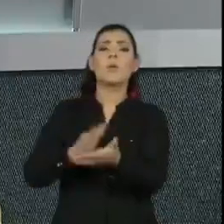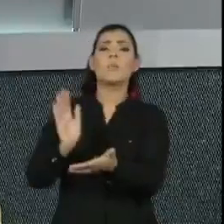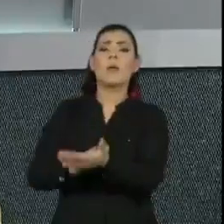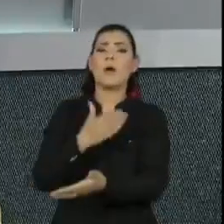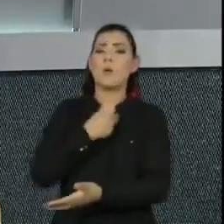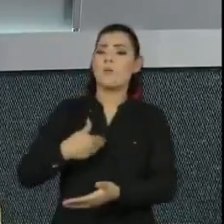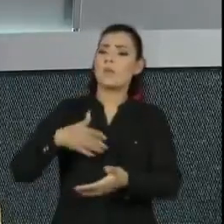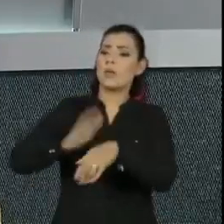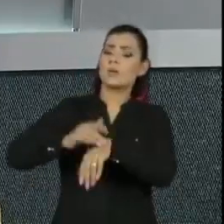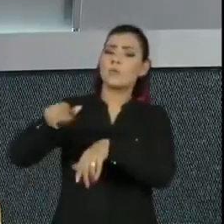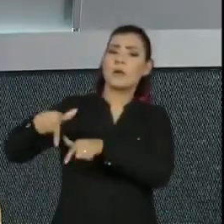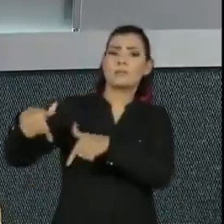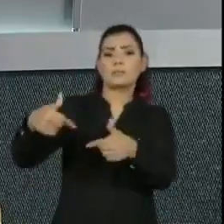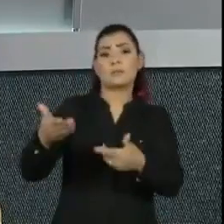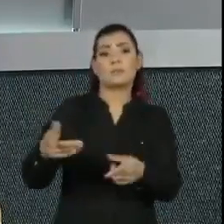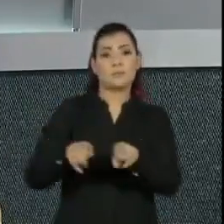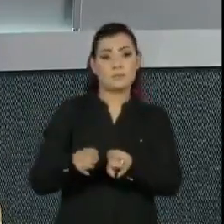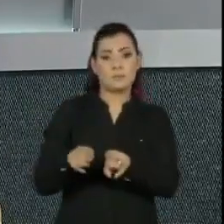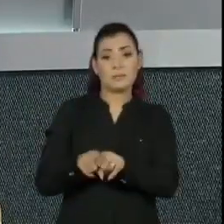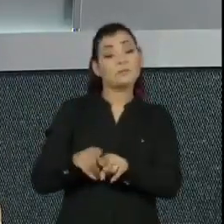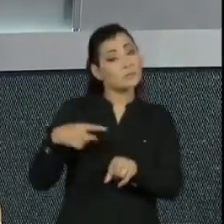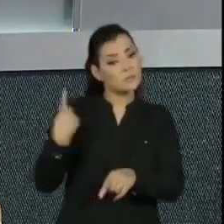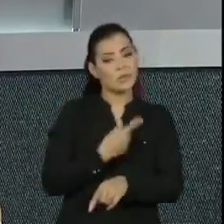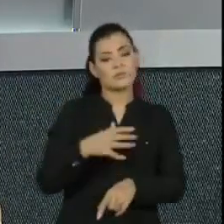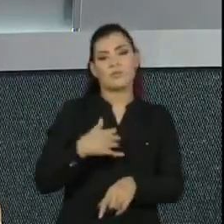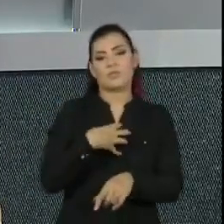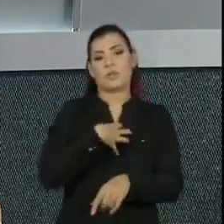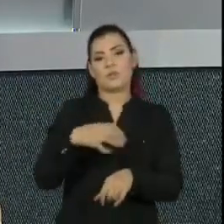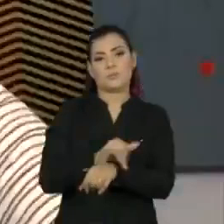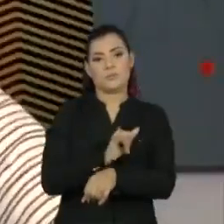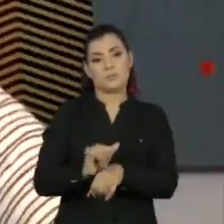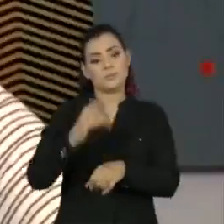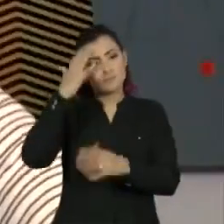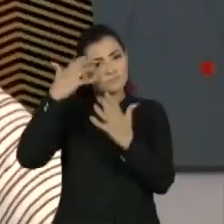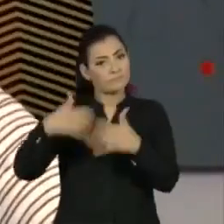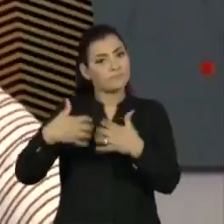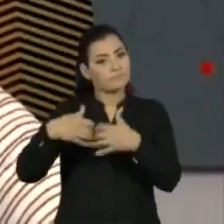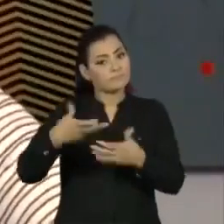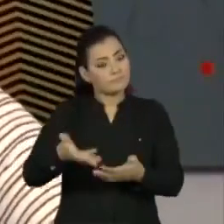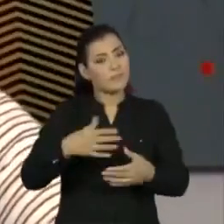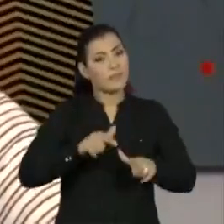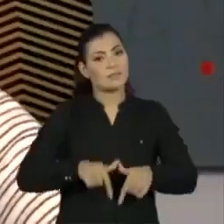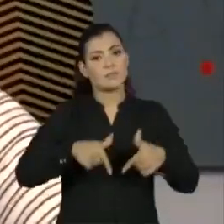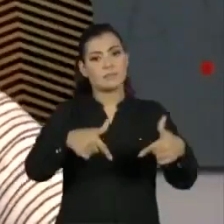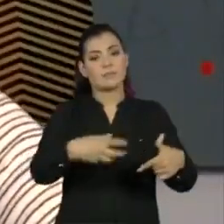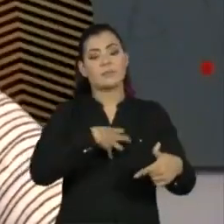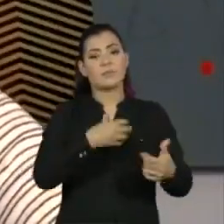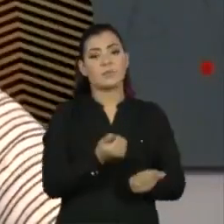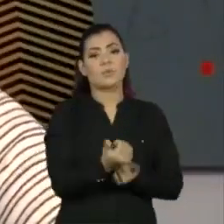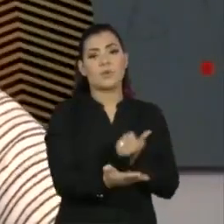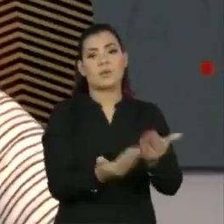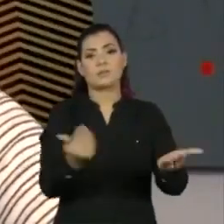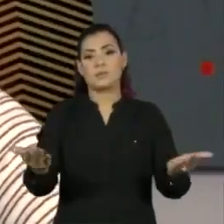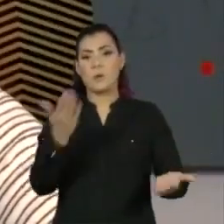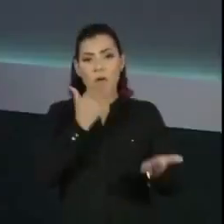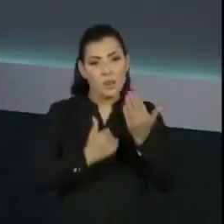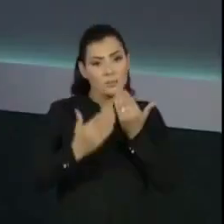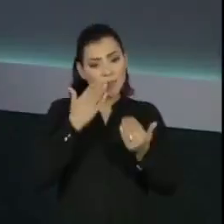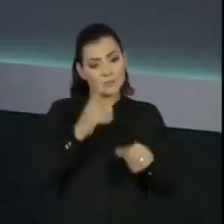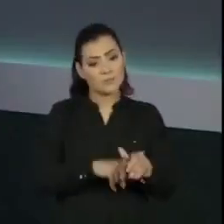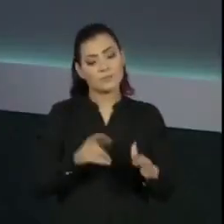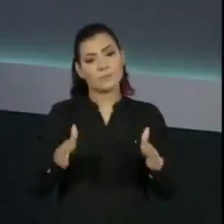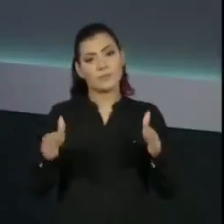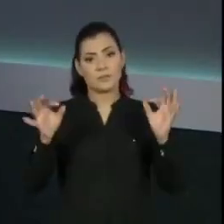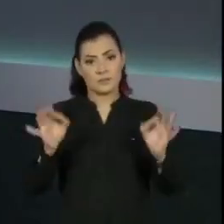públicas do que deve ser feito. E esse é o caminho pensando nessa atuação de doação de alimentos nesse